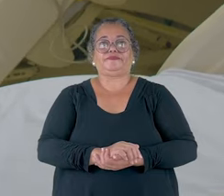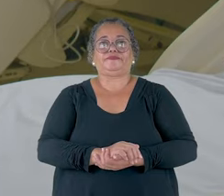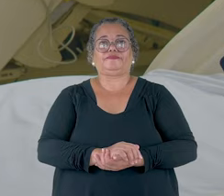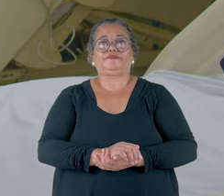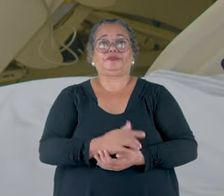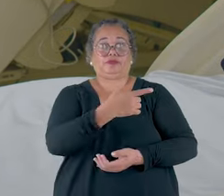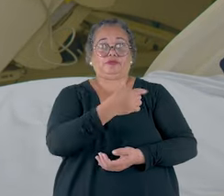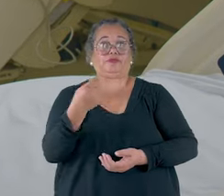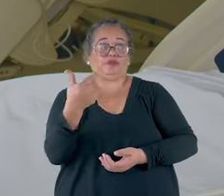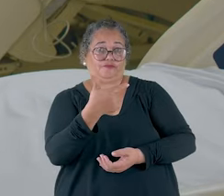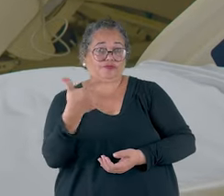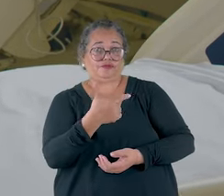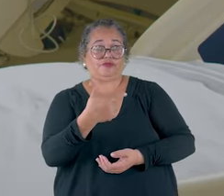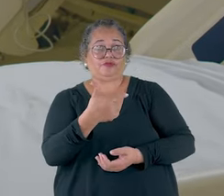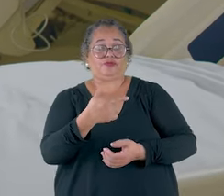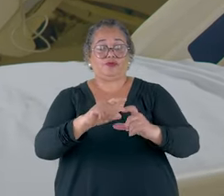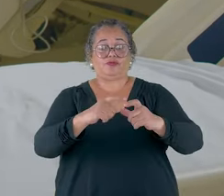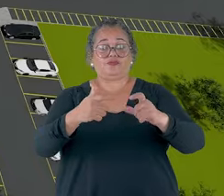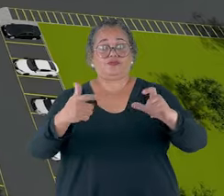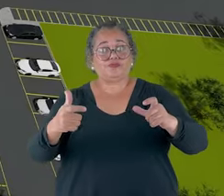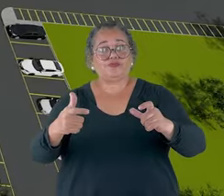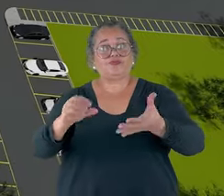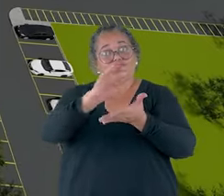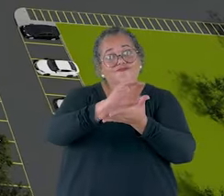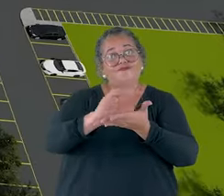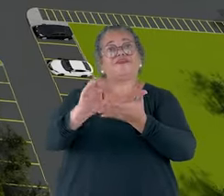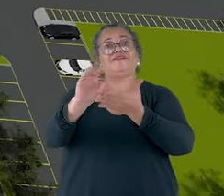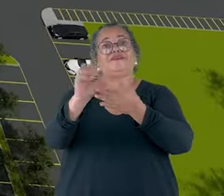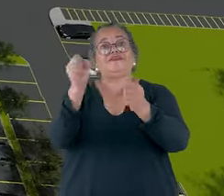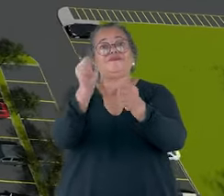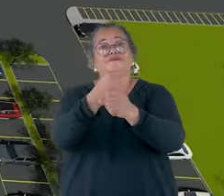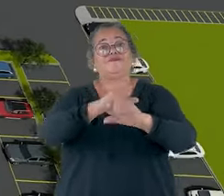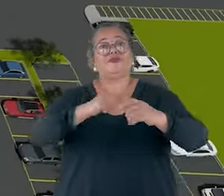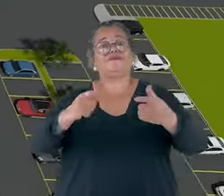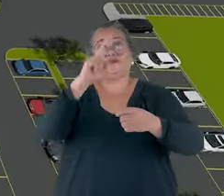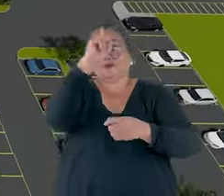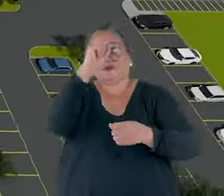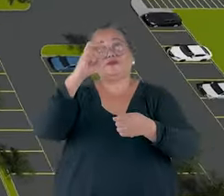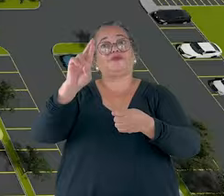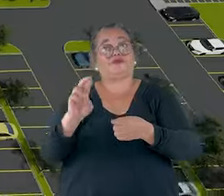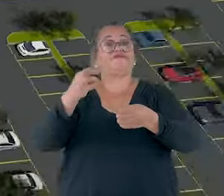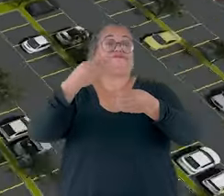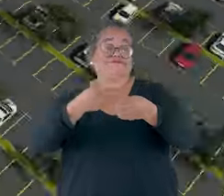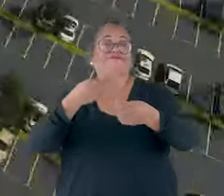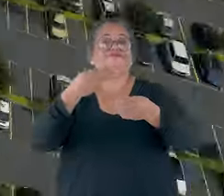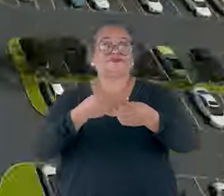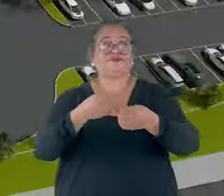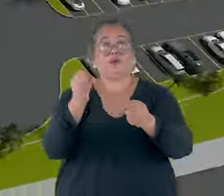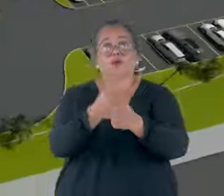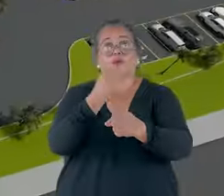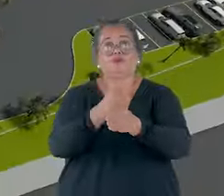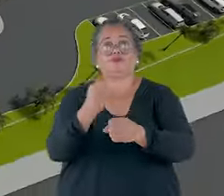Em 2022, mais um grande investimento deu início à ampliação do Hospital e Maternidade Municipal, com a